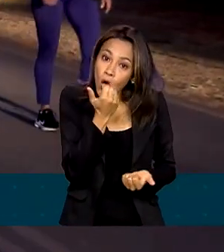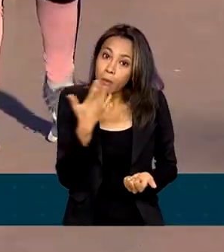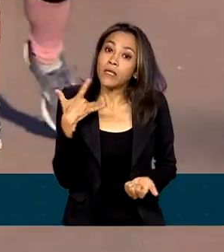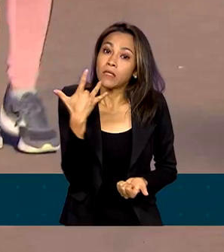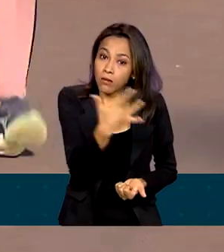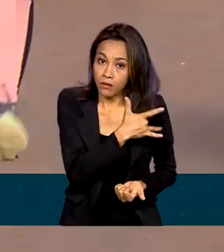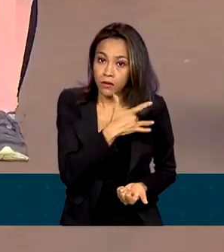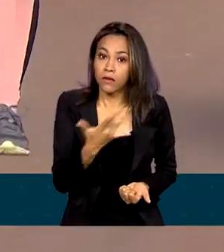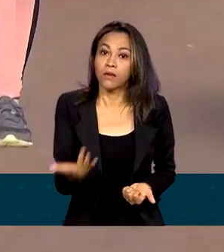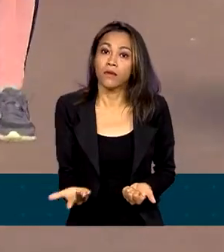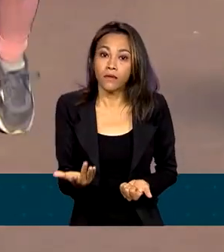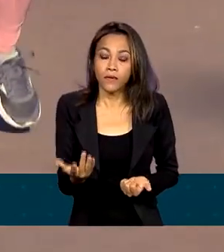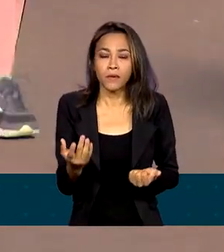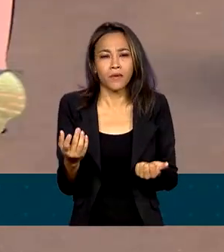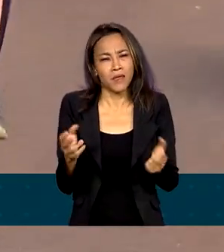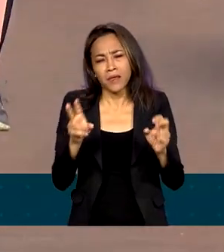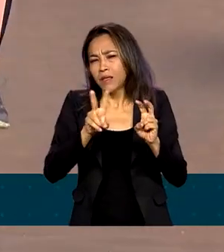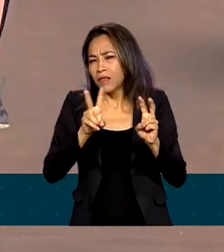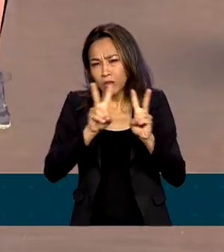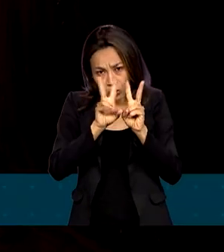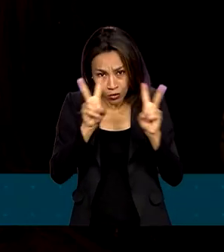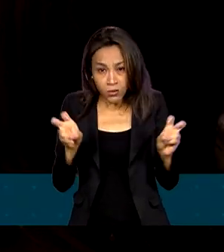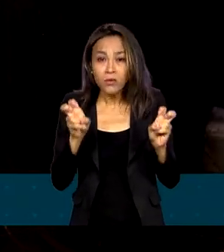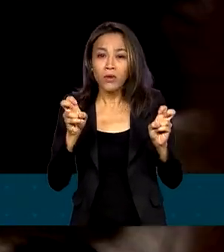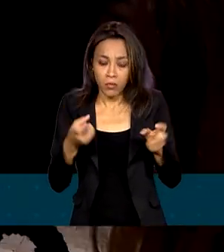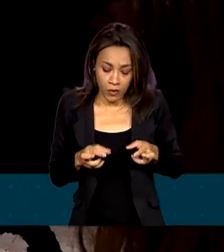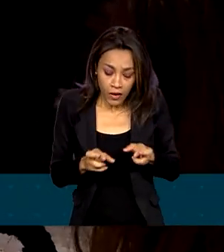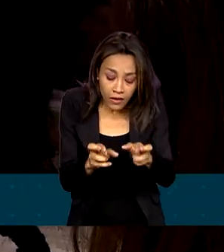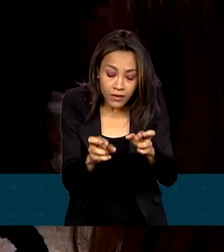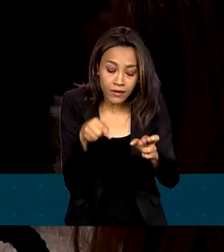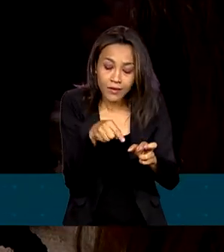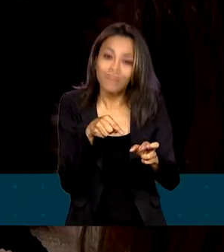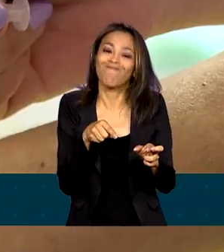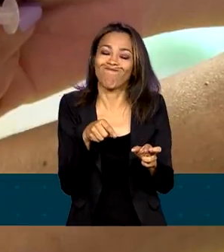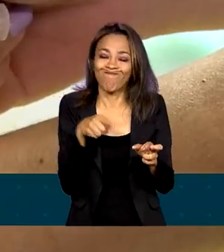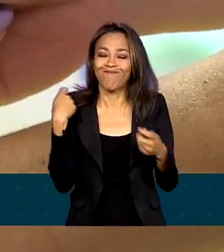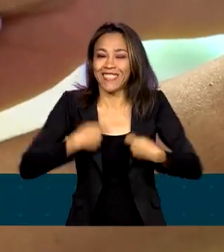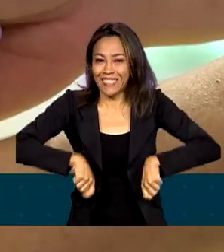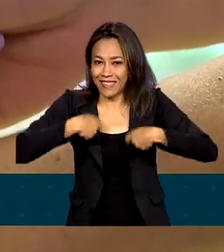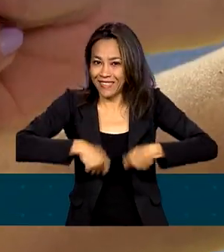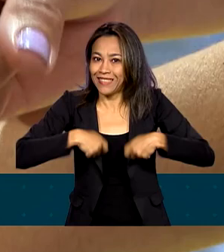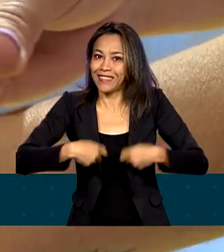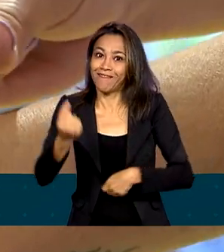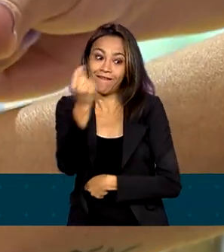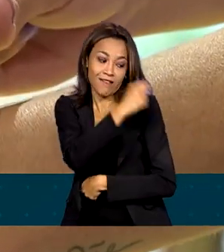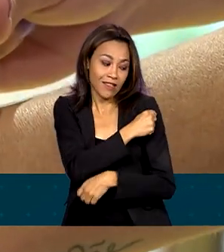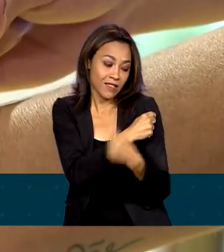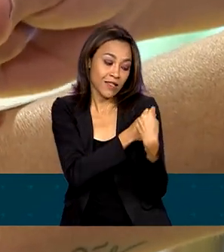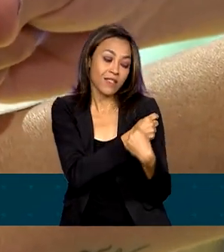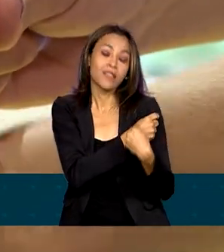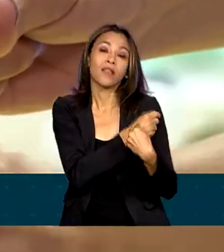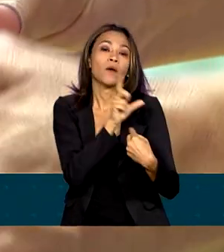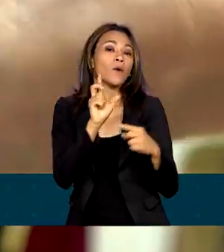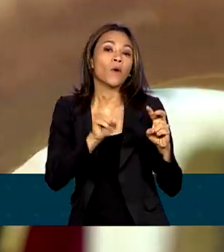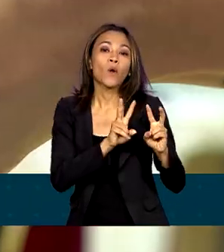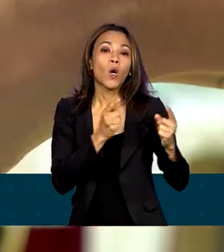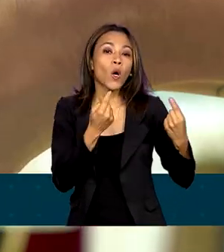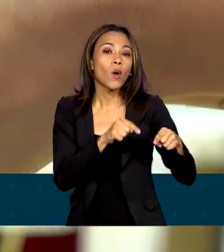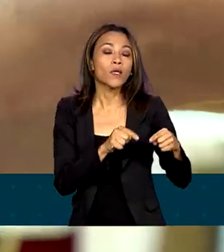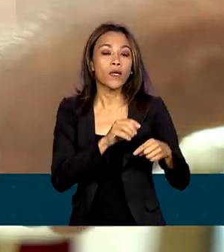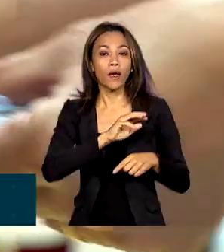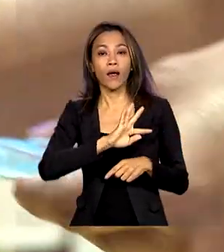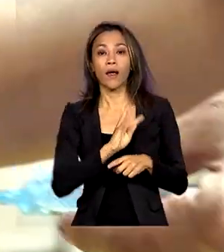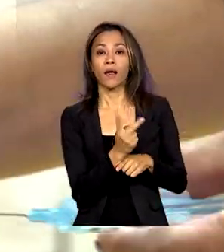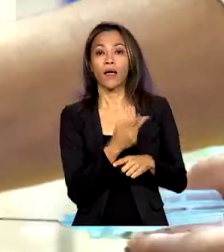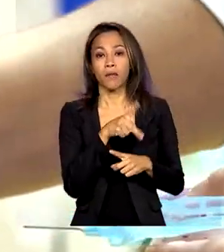especificamente em relação ao câncer, trabalharmos fortemente com a vacinação contra o HPV